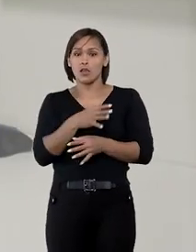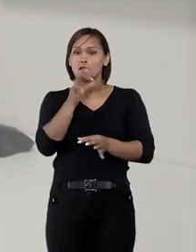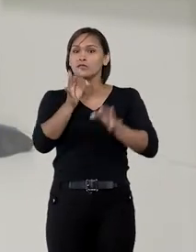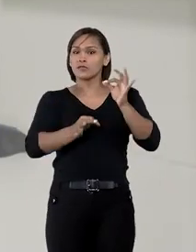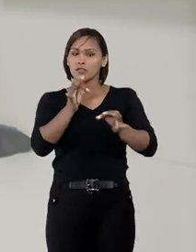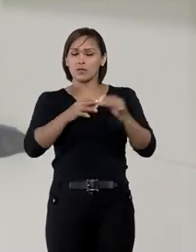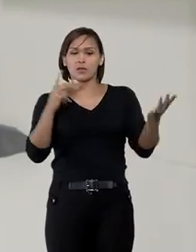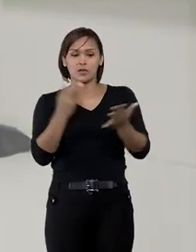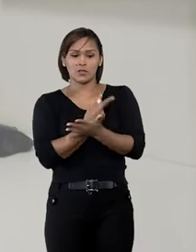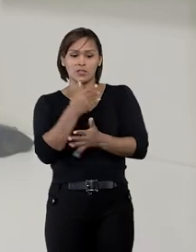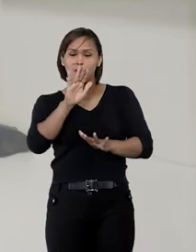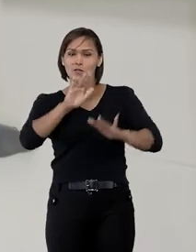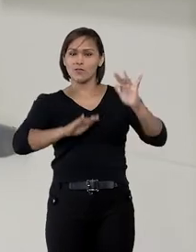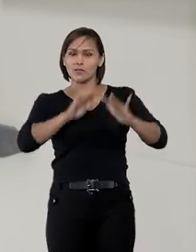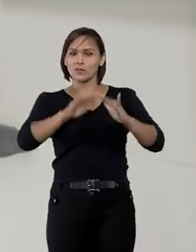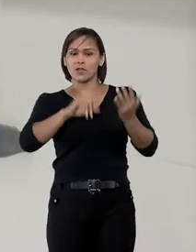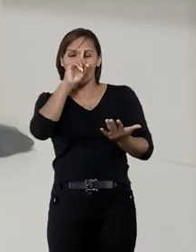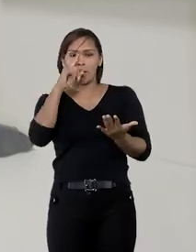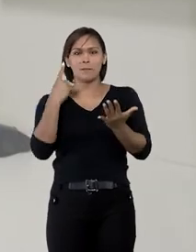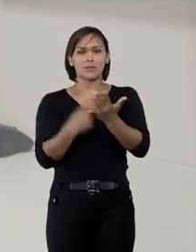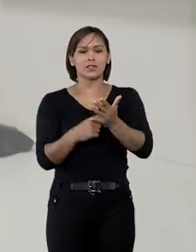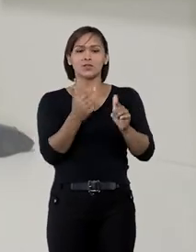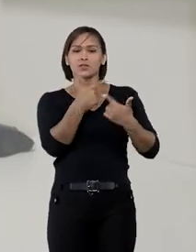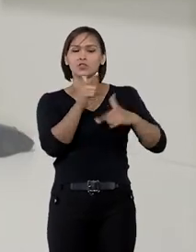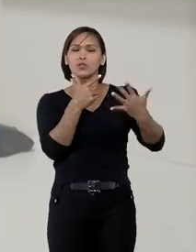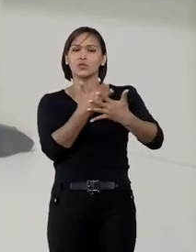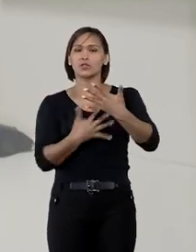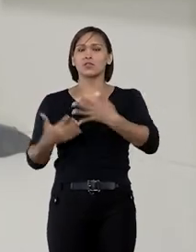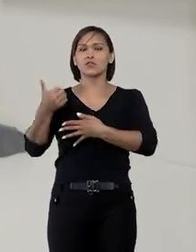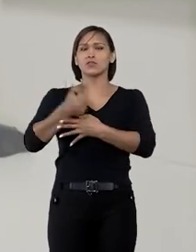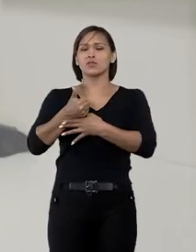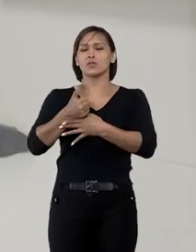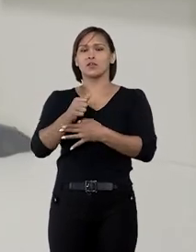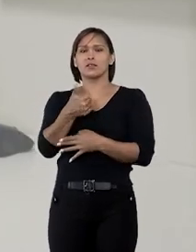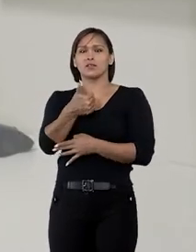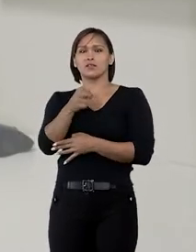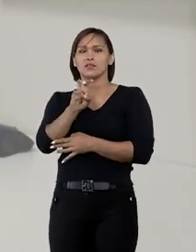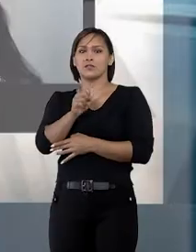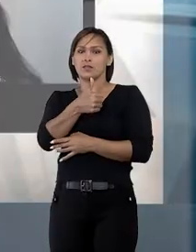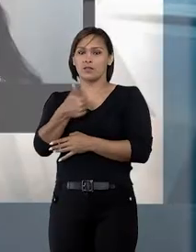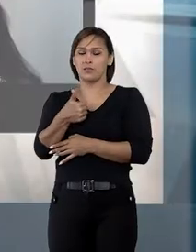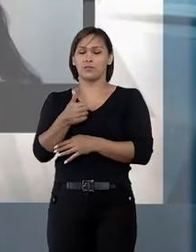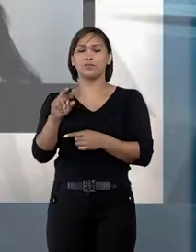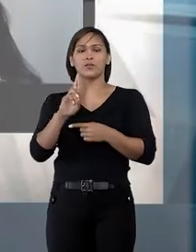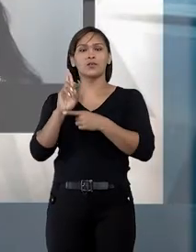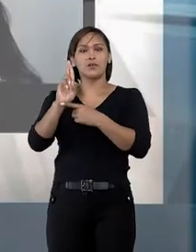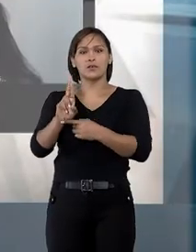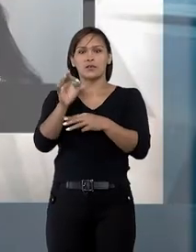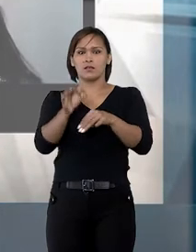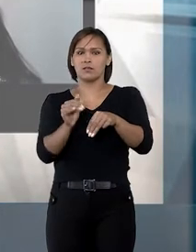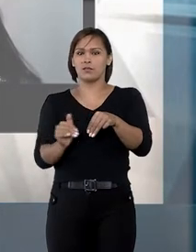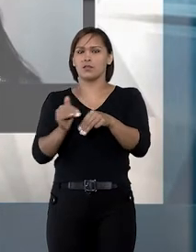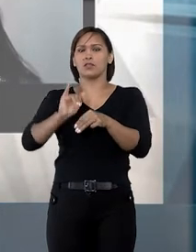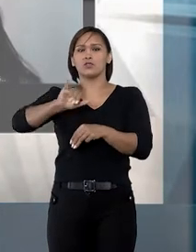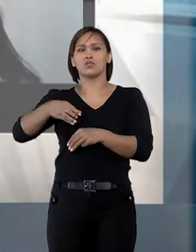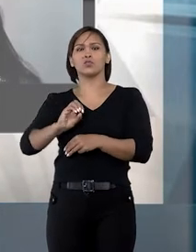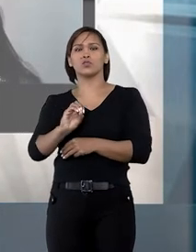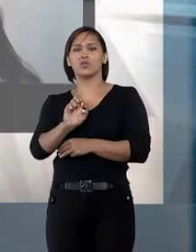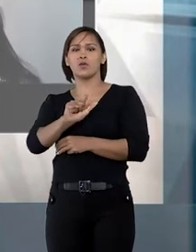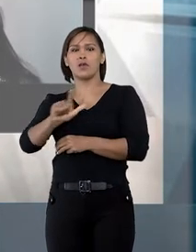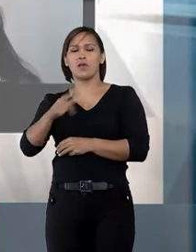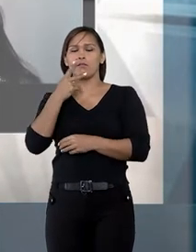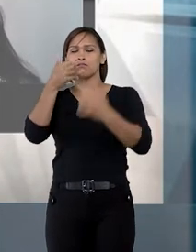julgamento que flexibilizou a aplicação de outra súmula, a 151. O relator, ministro Joel Ilan